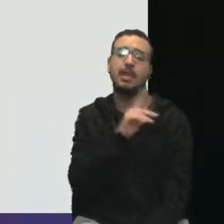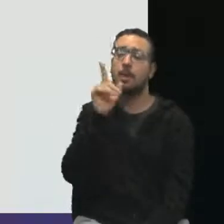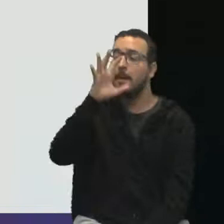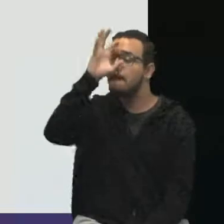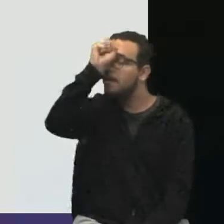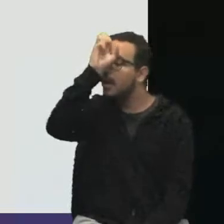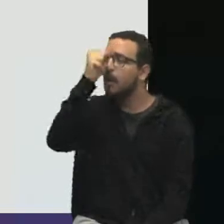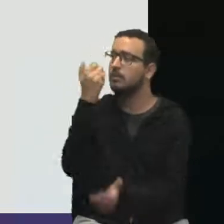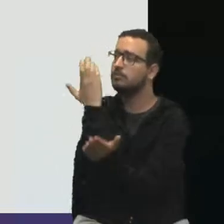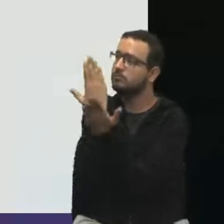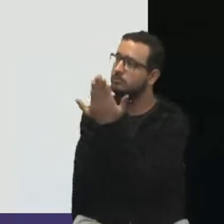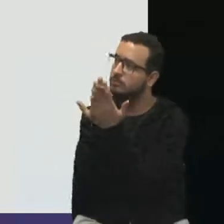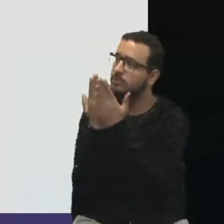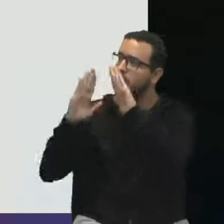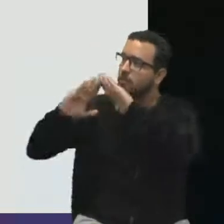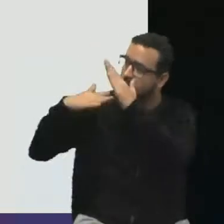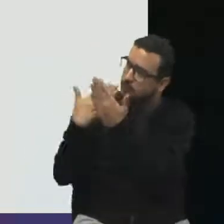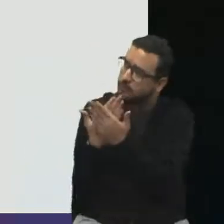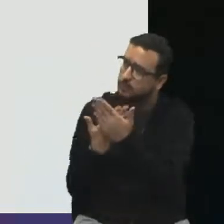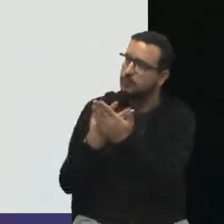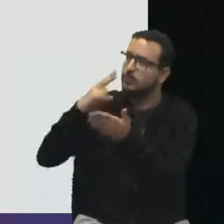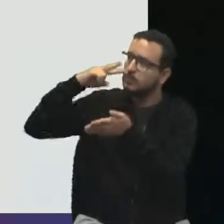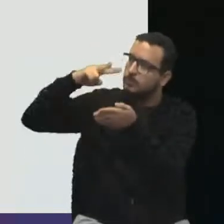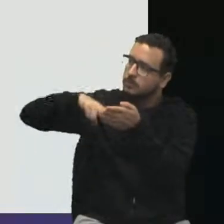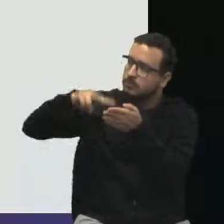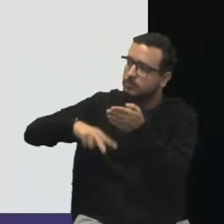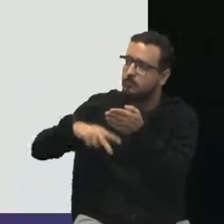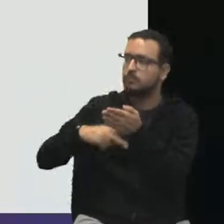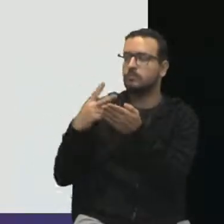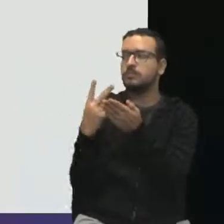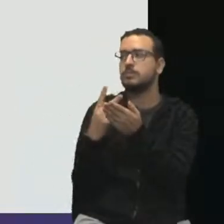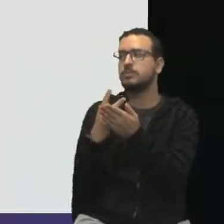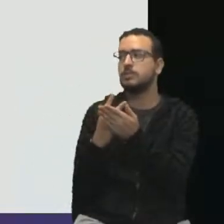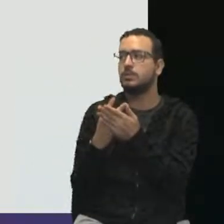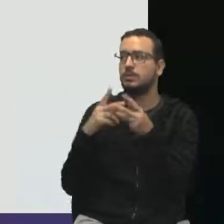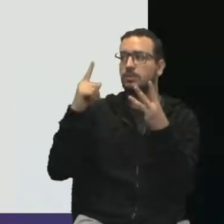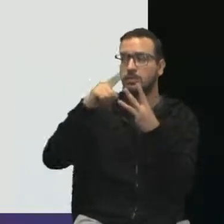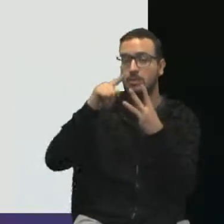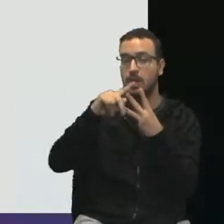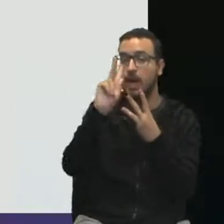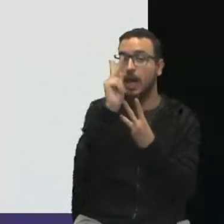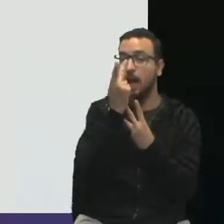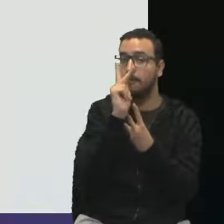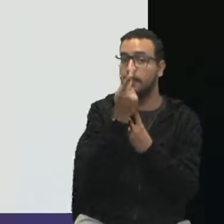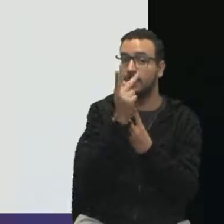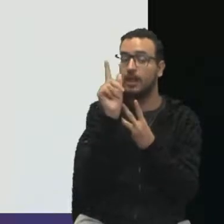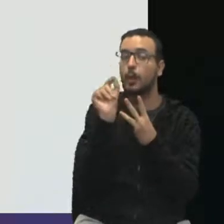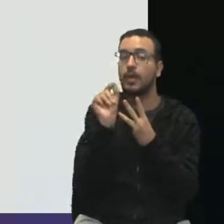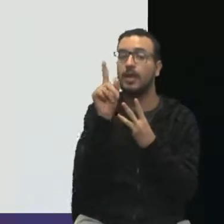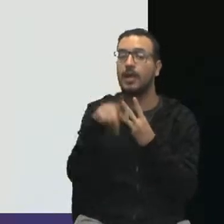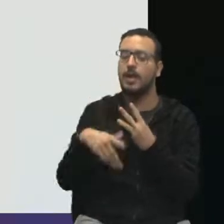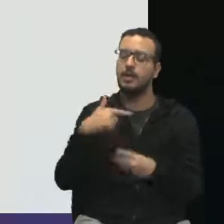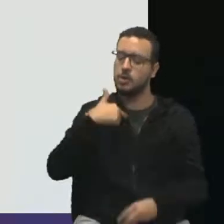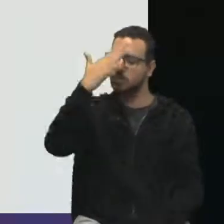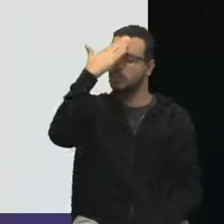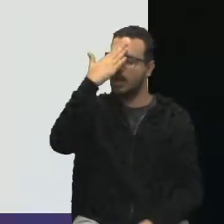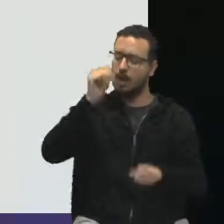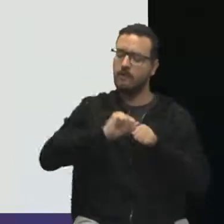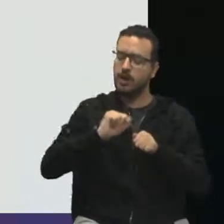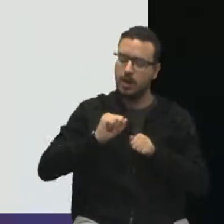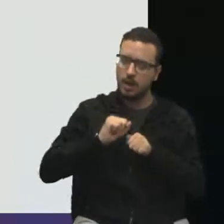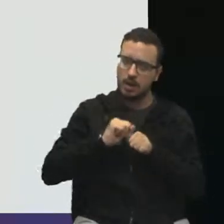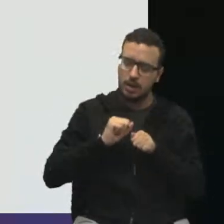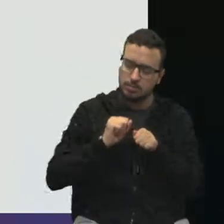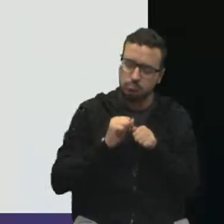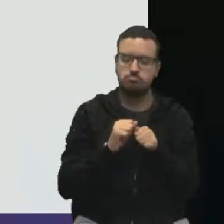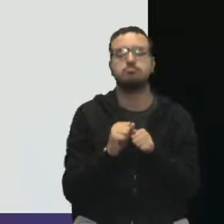você estudou na escola, leu um livro, viu um vídeo. A habilidade é o saber fazer. É colocar em prática